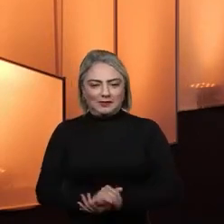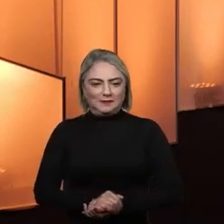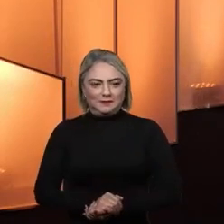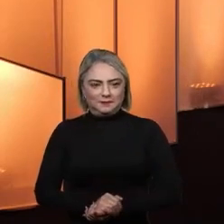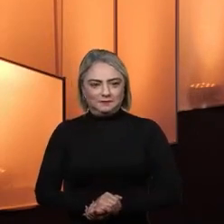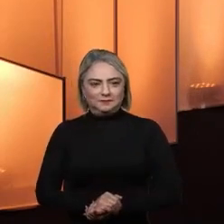Davi, muito grato. Obrigado.